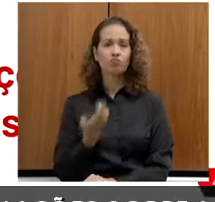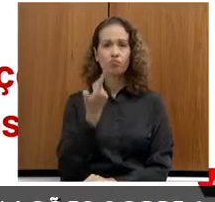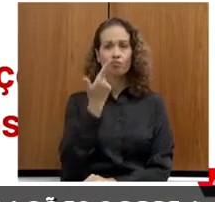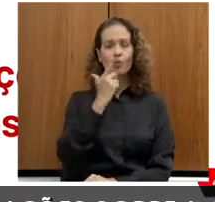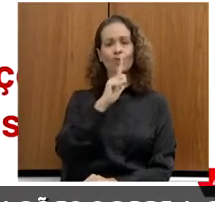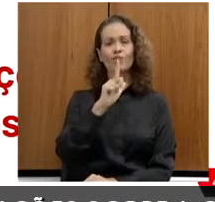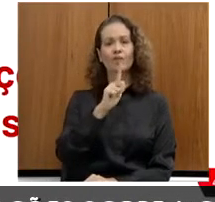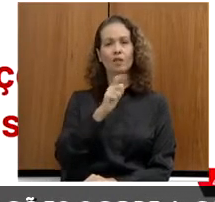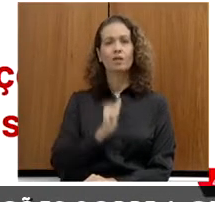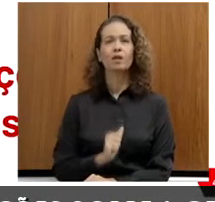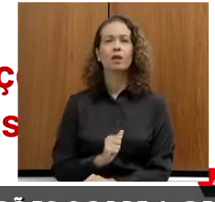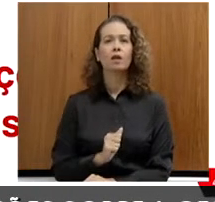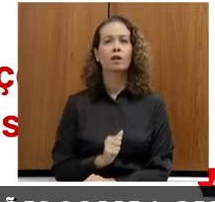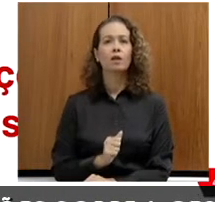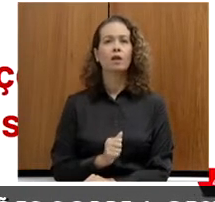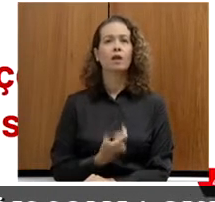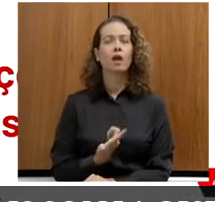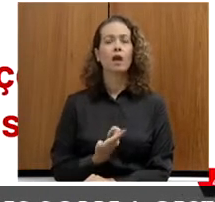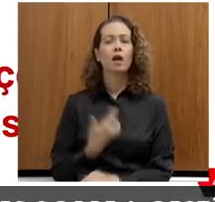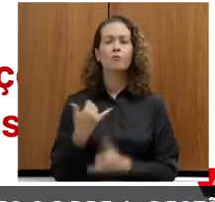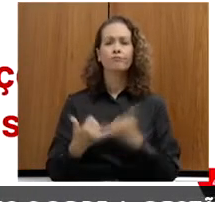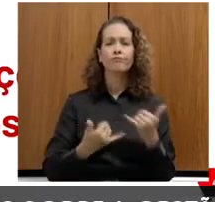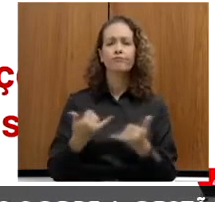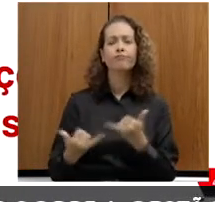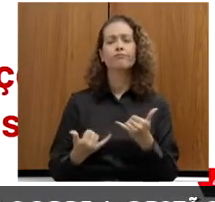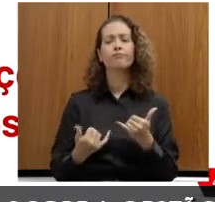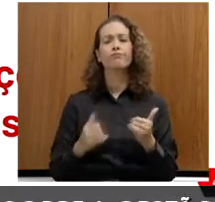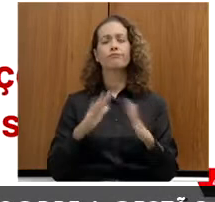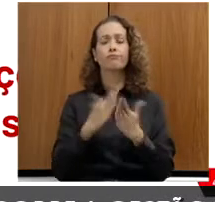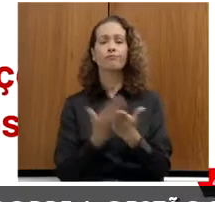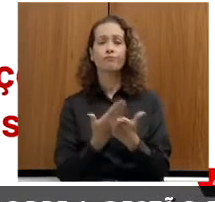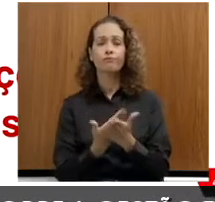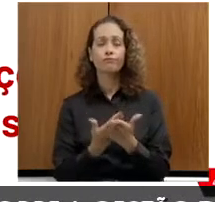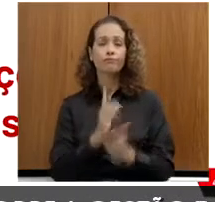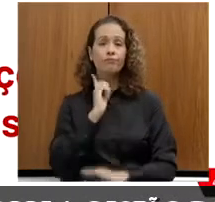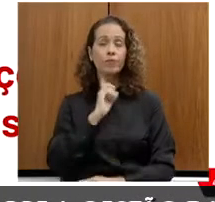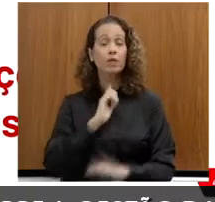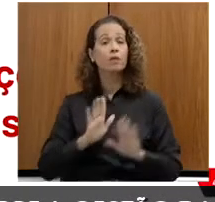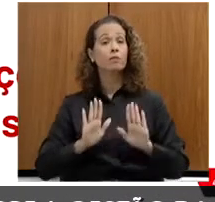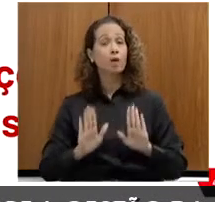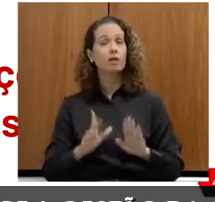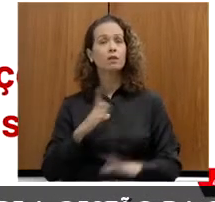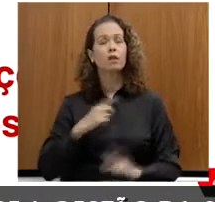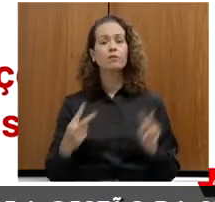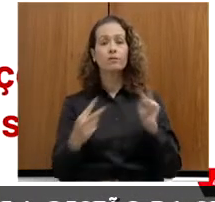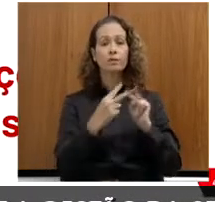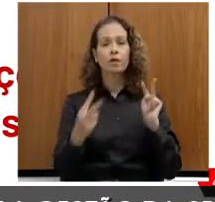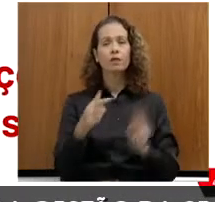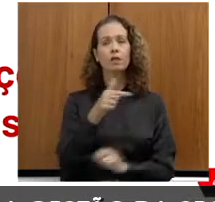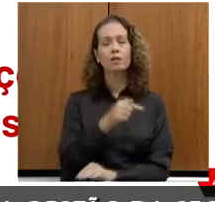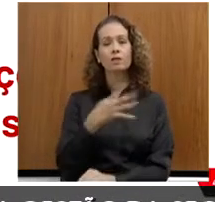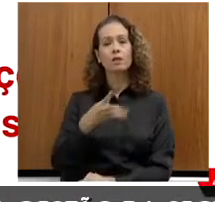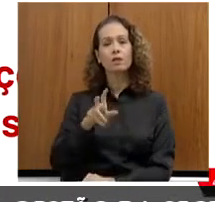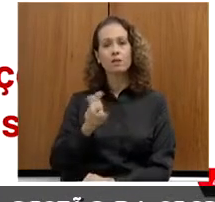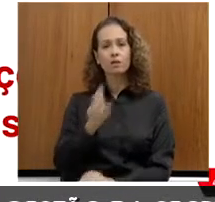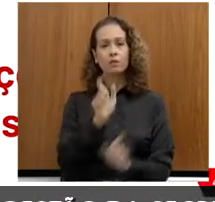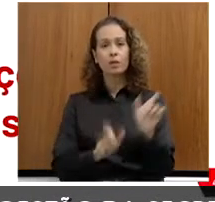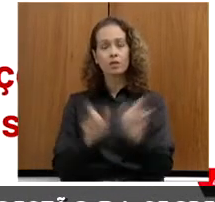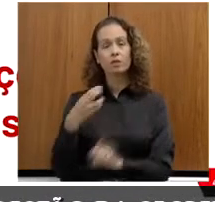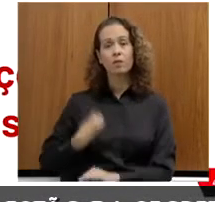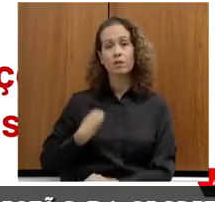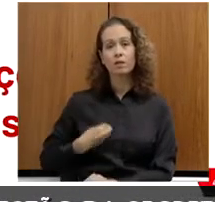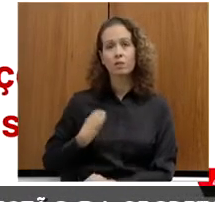Jogos Escolares Mineiros, mas nós fizemos virtuais. Nós tivemos 745 participantes de